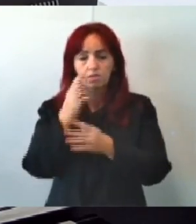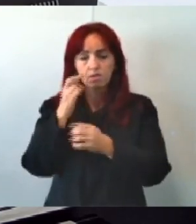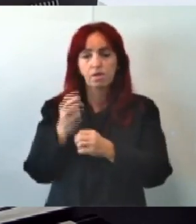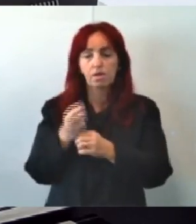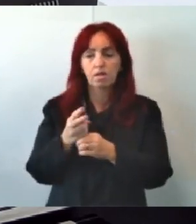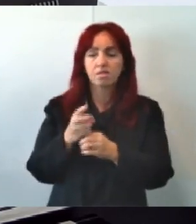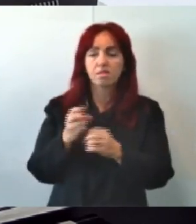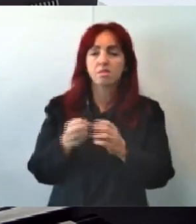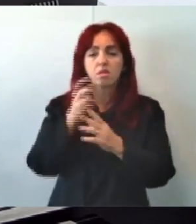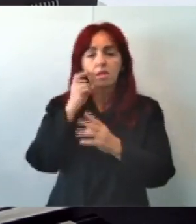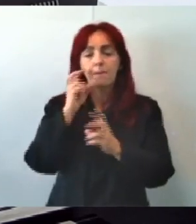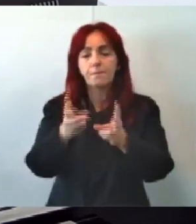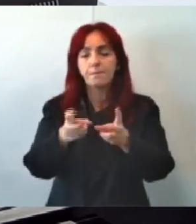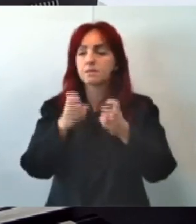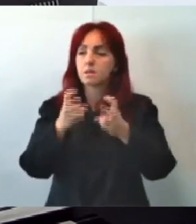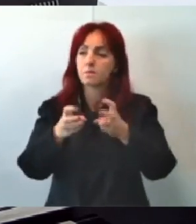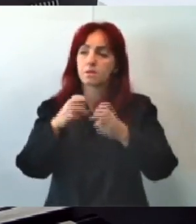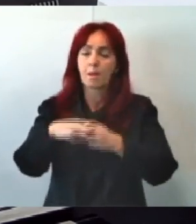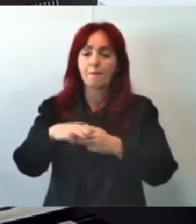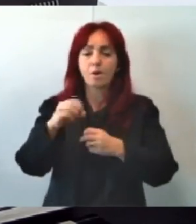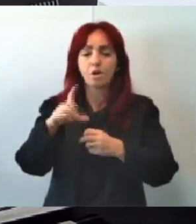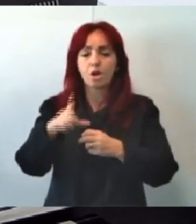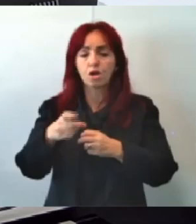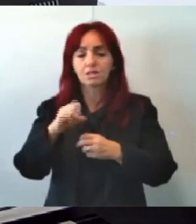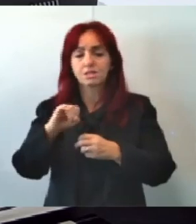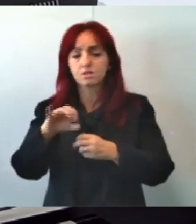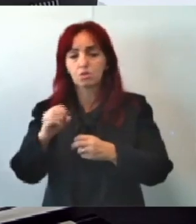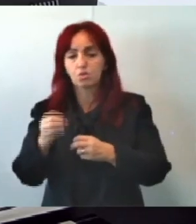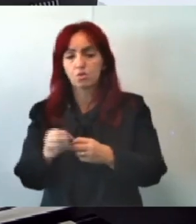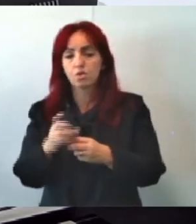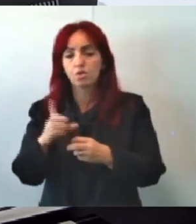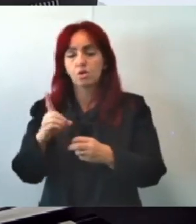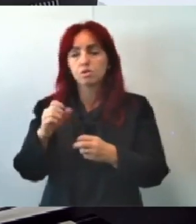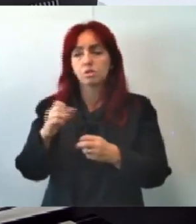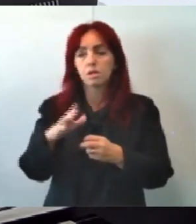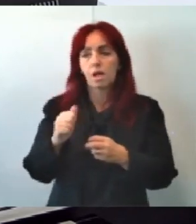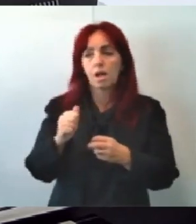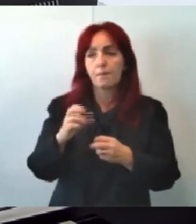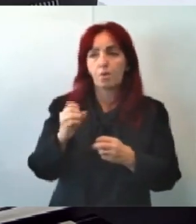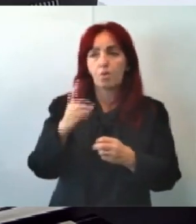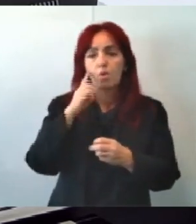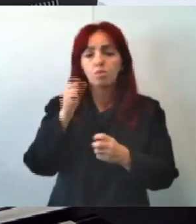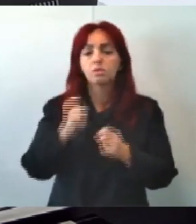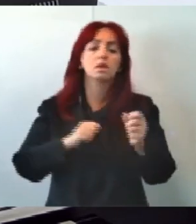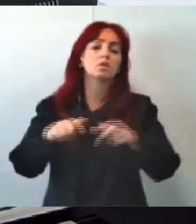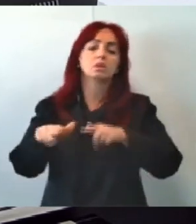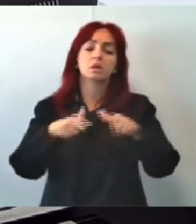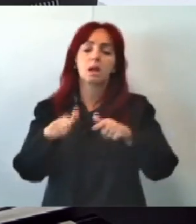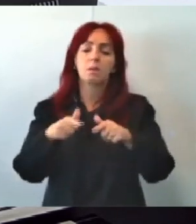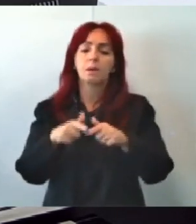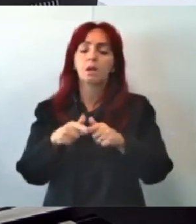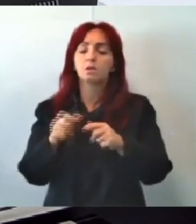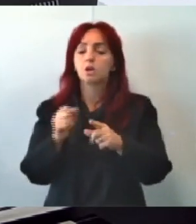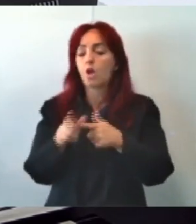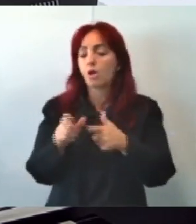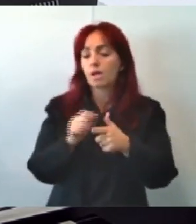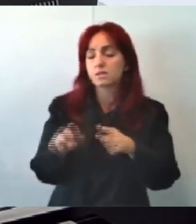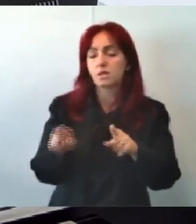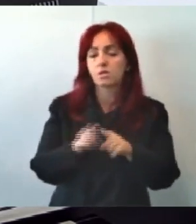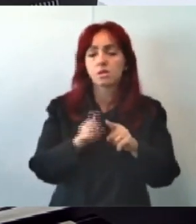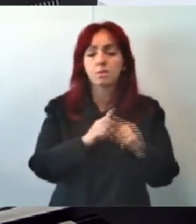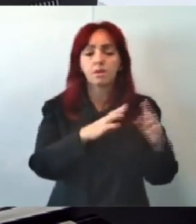Em imóveis Comerciais Que tenham Como finalidade Oferecer Serviços De locação E hospedagem E que utilizem Paredes